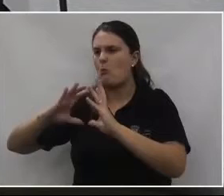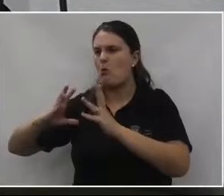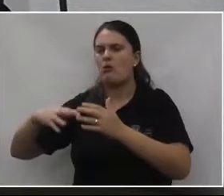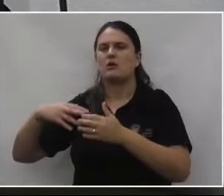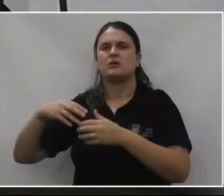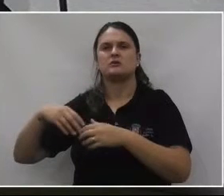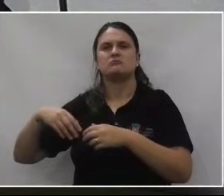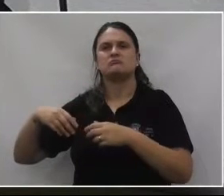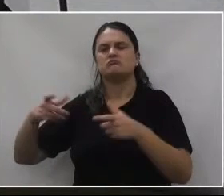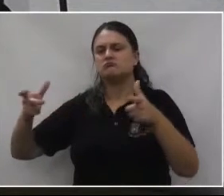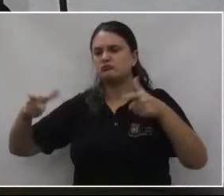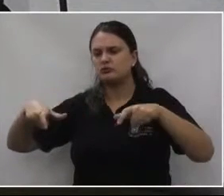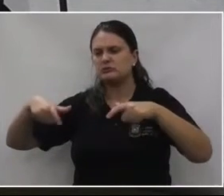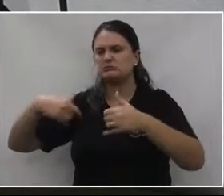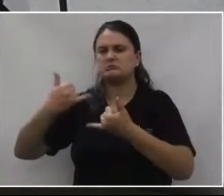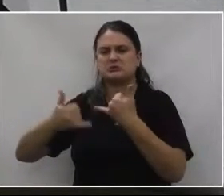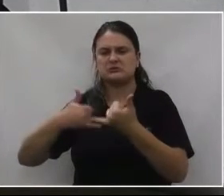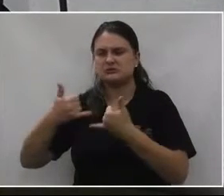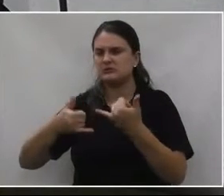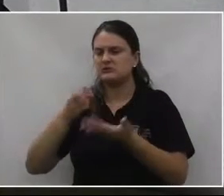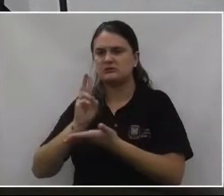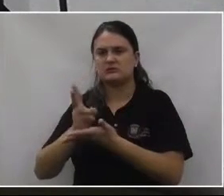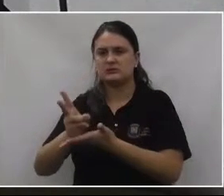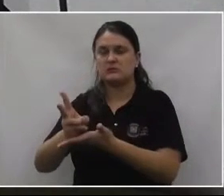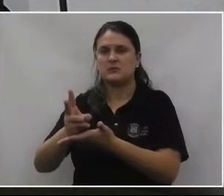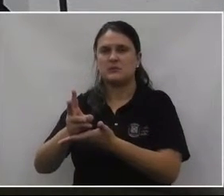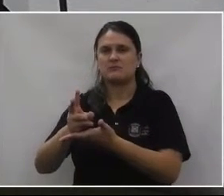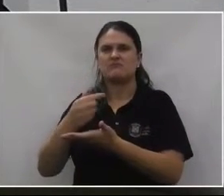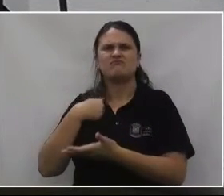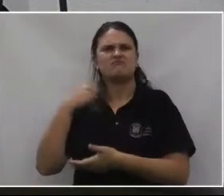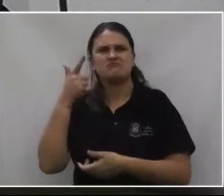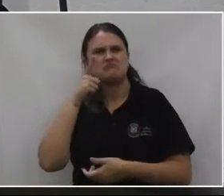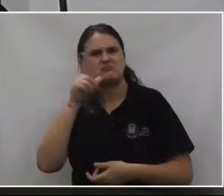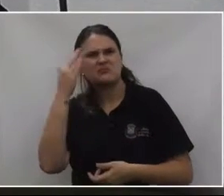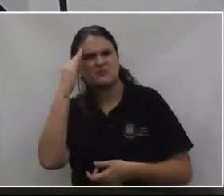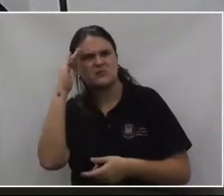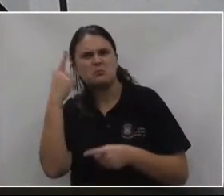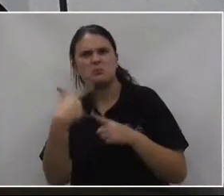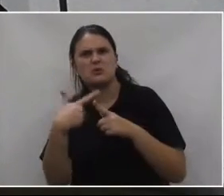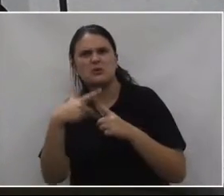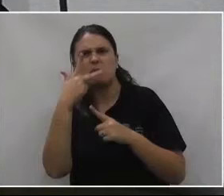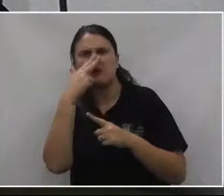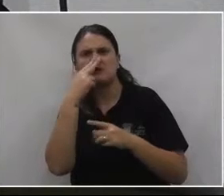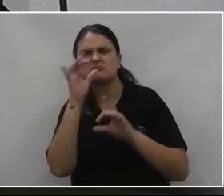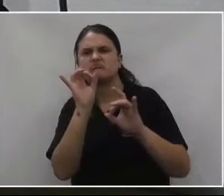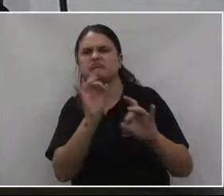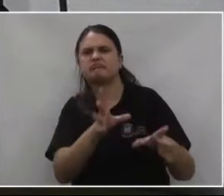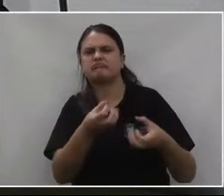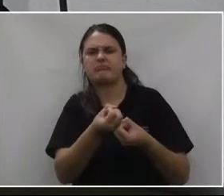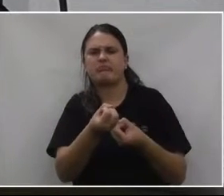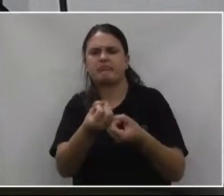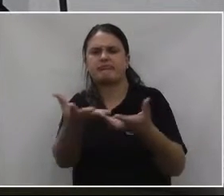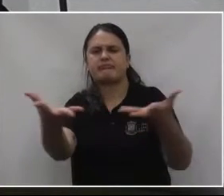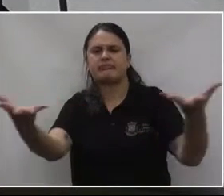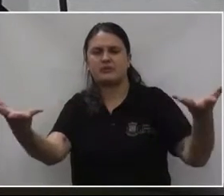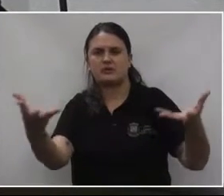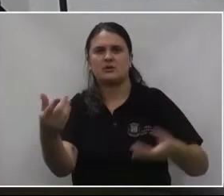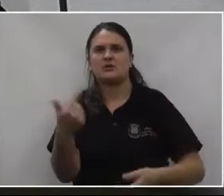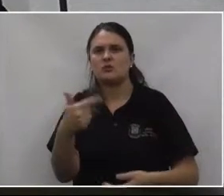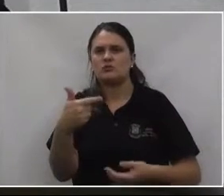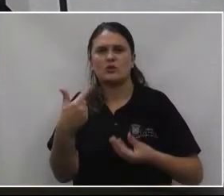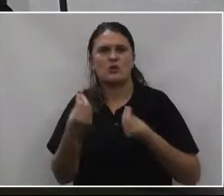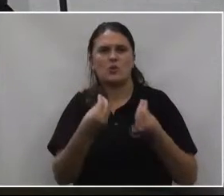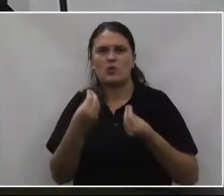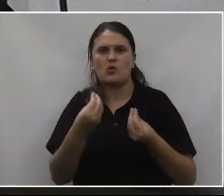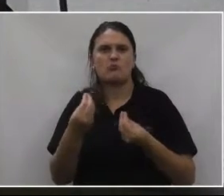travinha livre, e não consegui entender por que está naquela situação. Não tem como